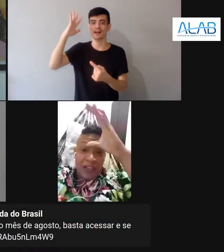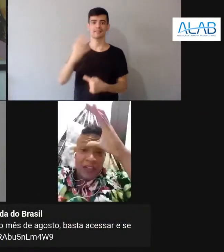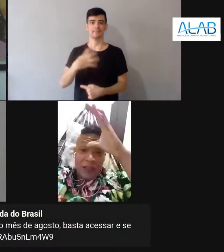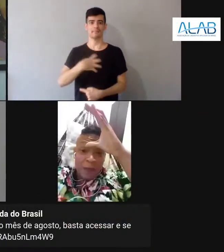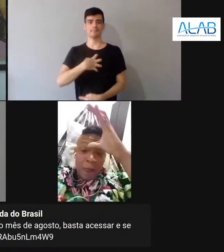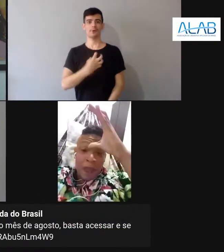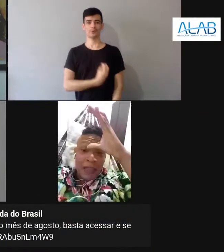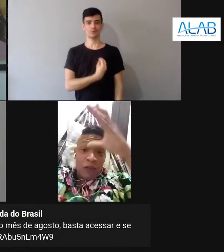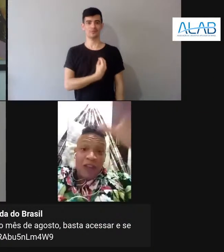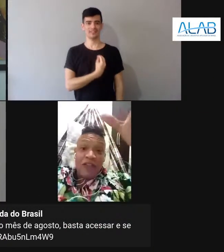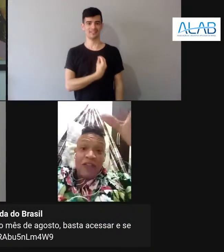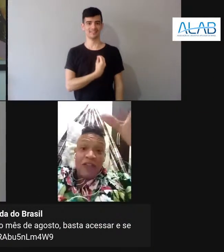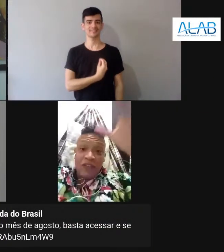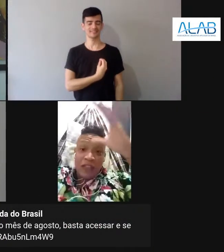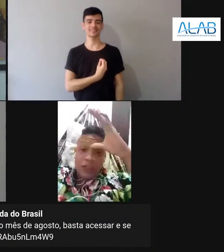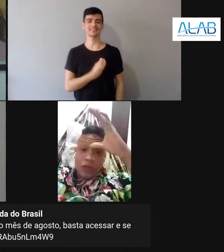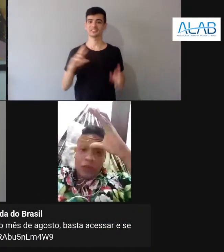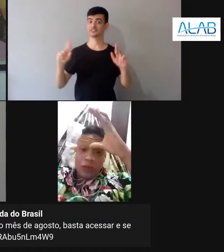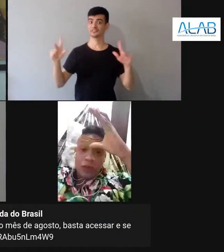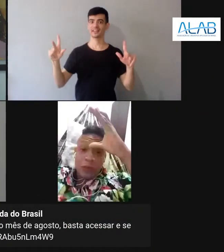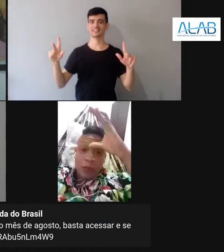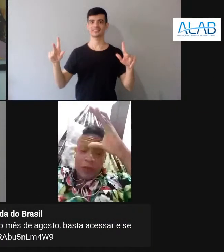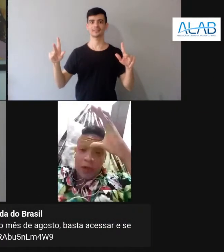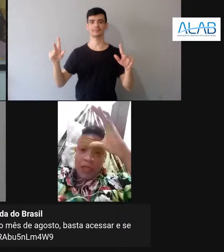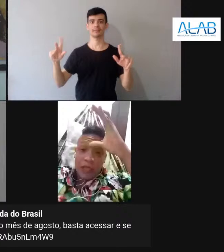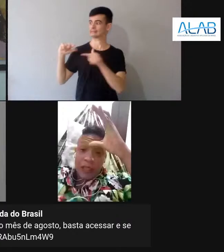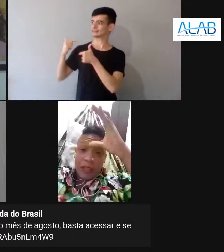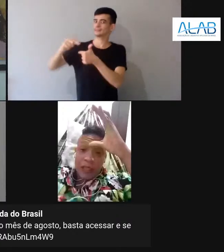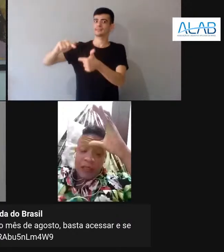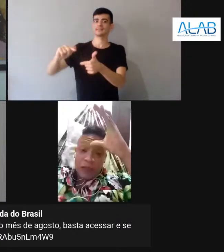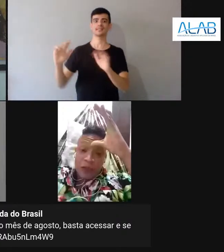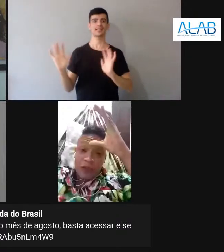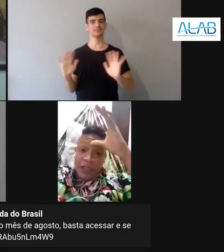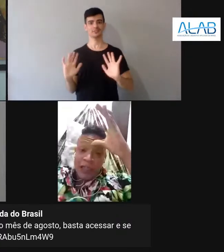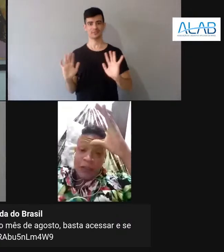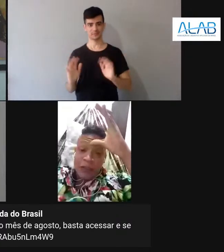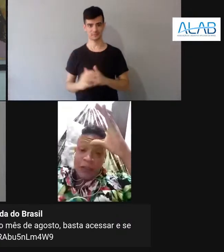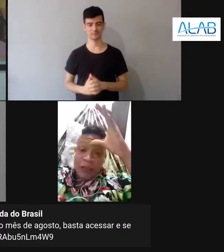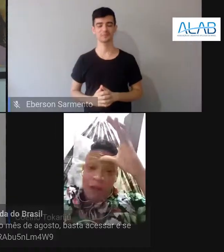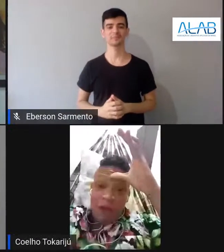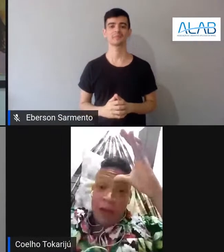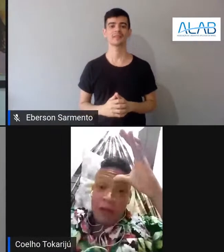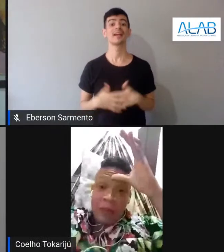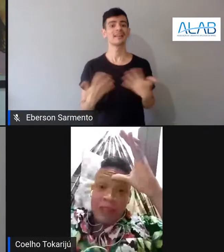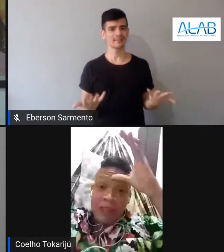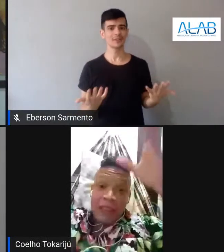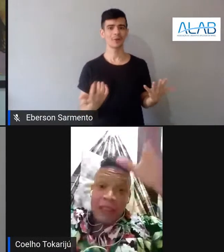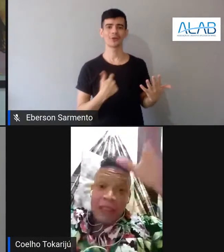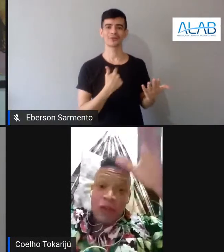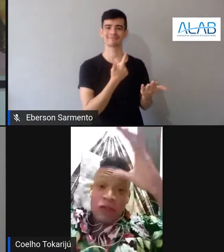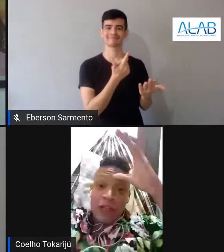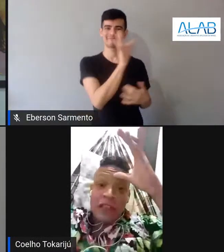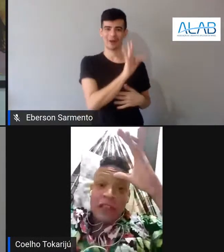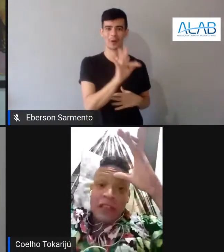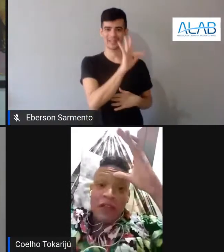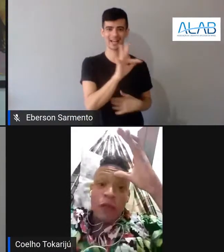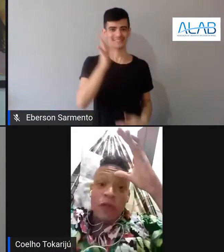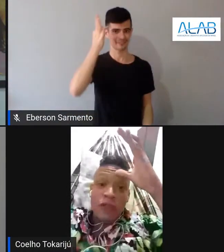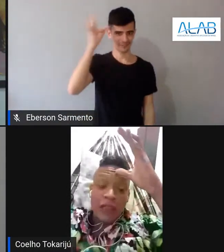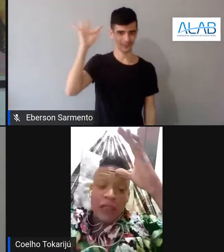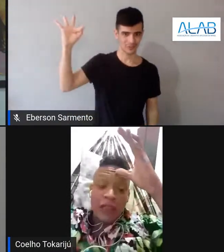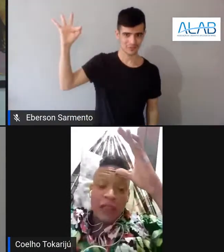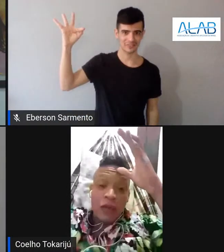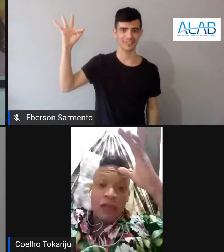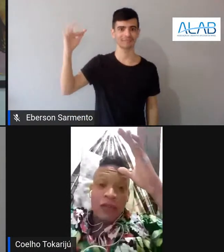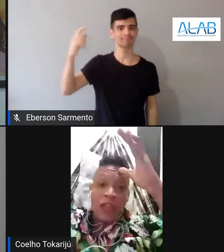diferente. E aí, quando eu levava isso para o pessoal lá na filosofia, eles ficavam me perguntando, mas cadê? Onde foi que ele escreveu